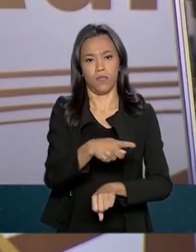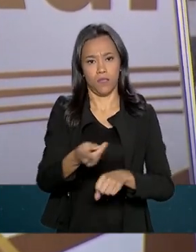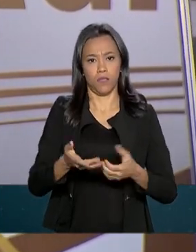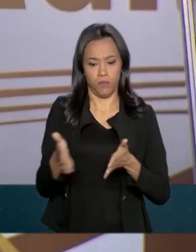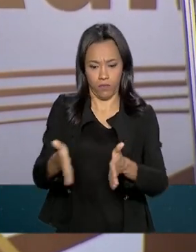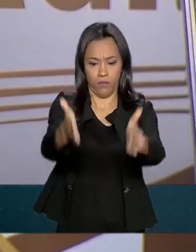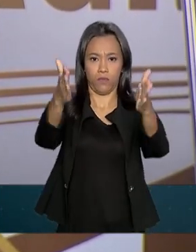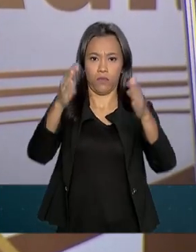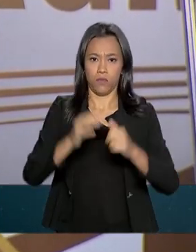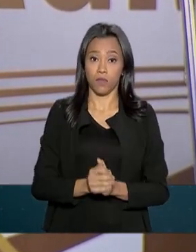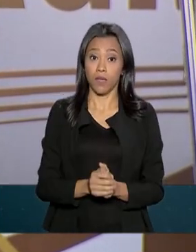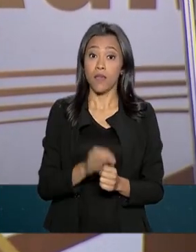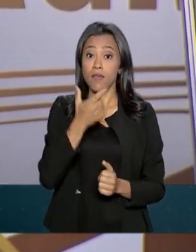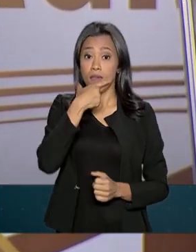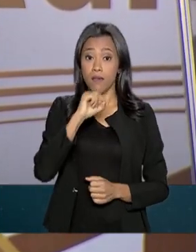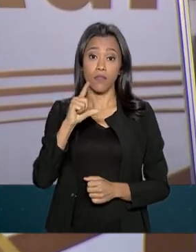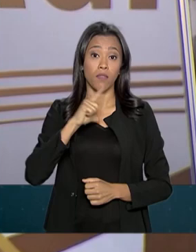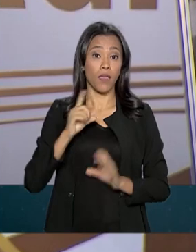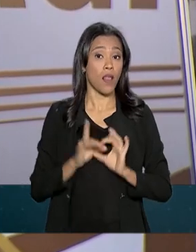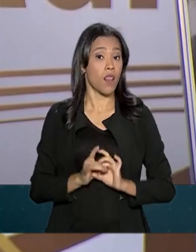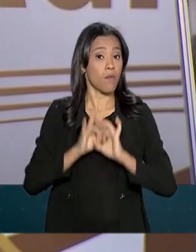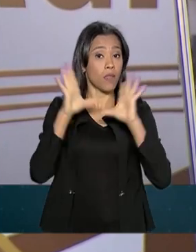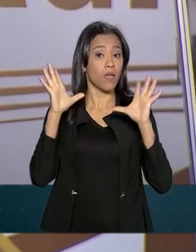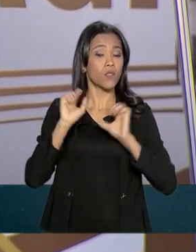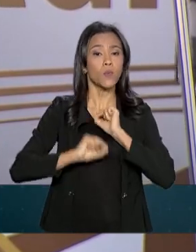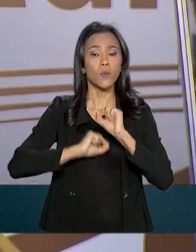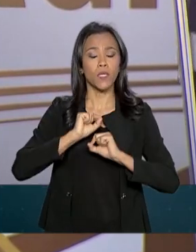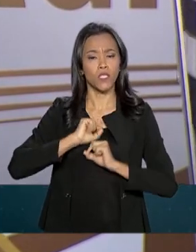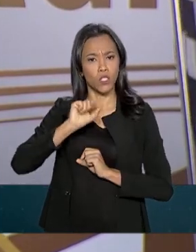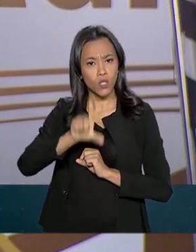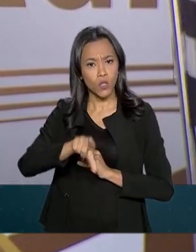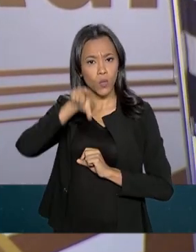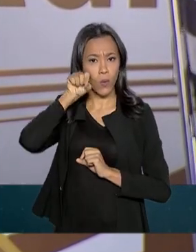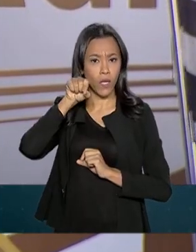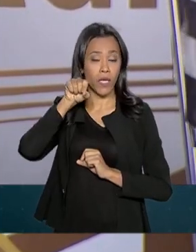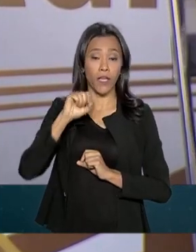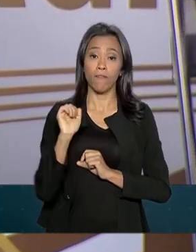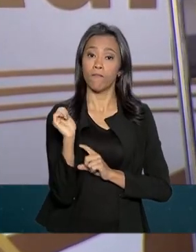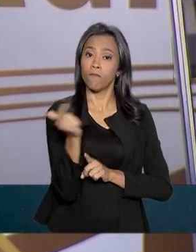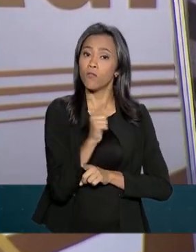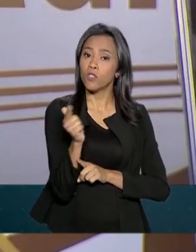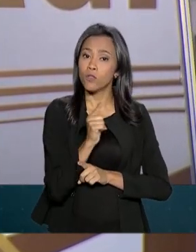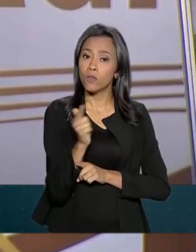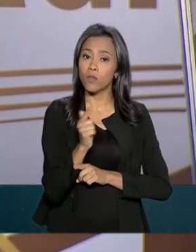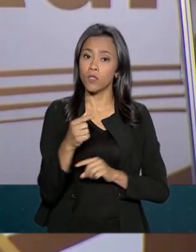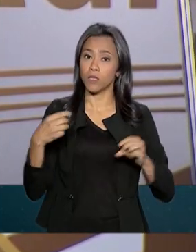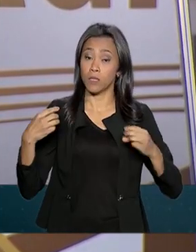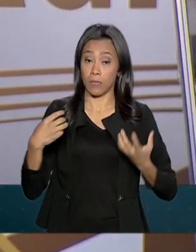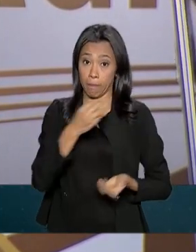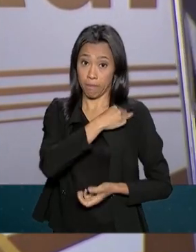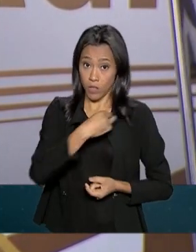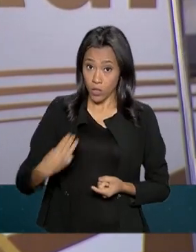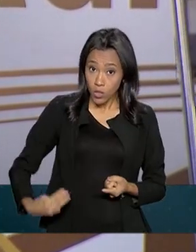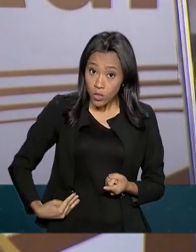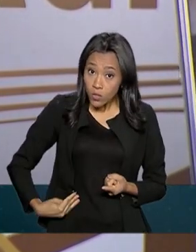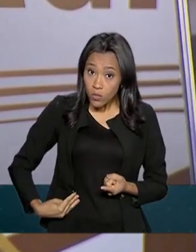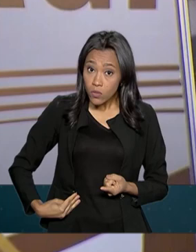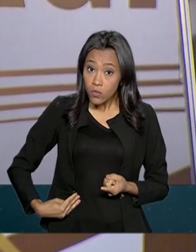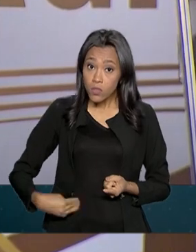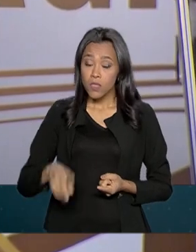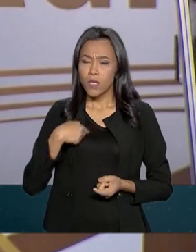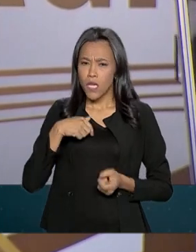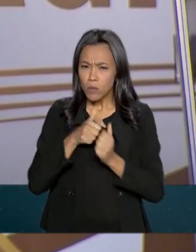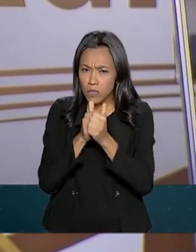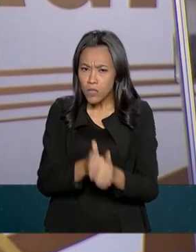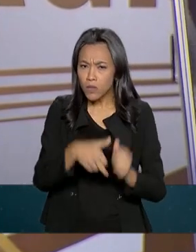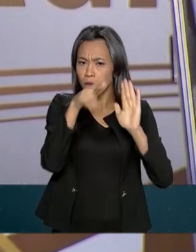teve a liberdade que eu tive de escolher 22 ministros indicados por critérios técnicos